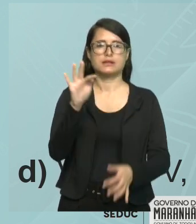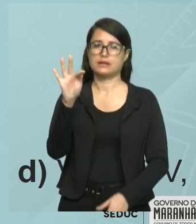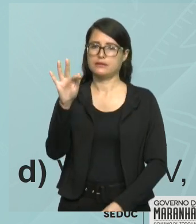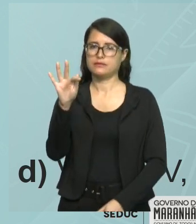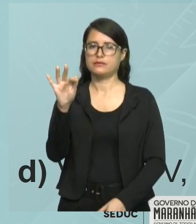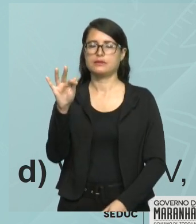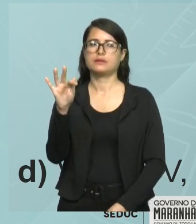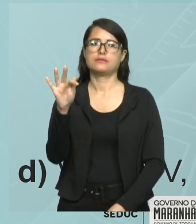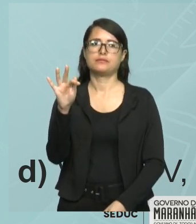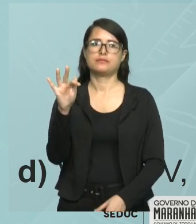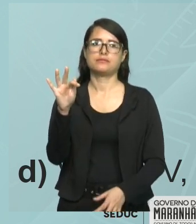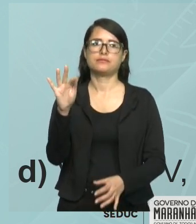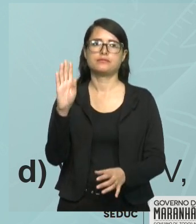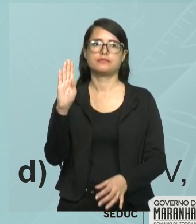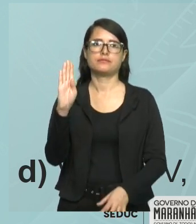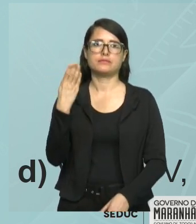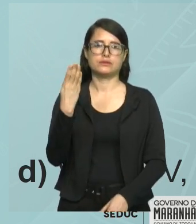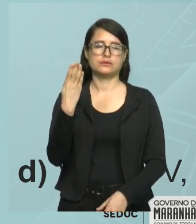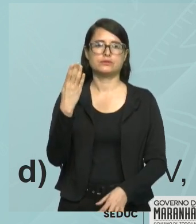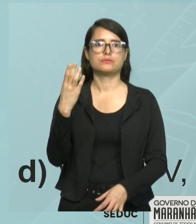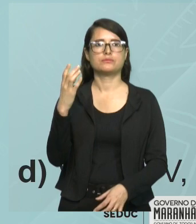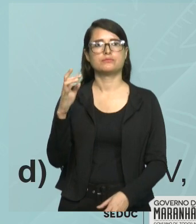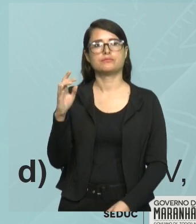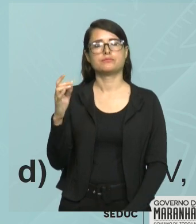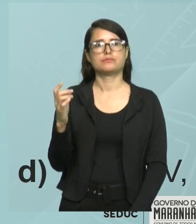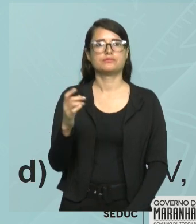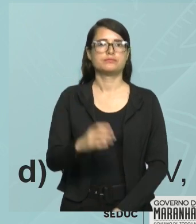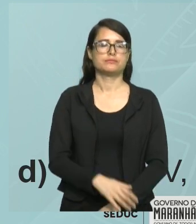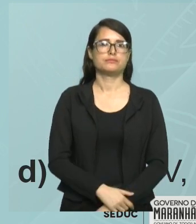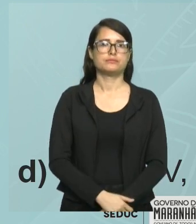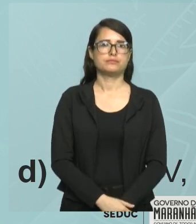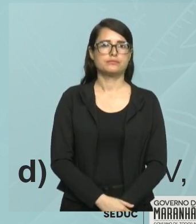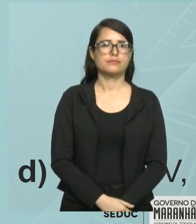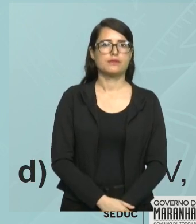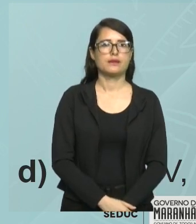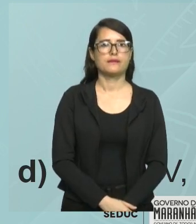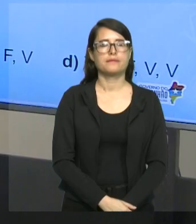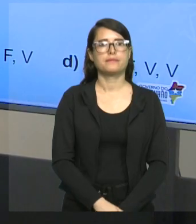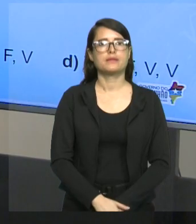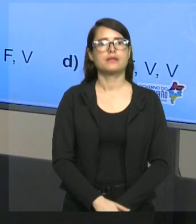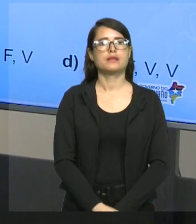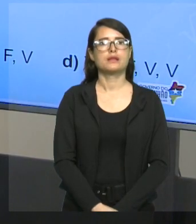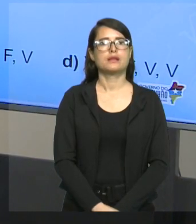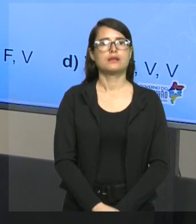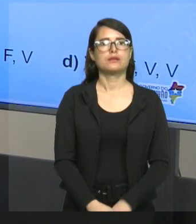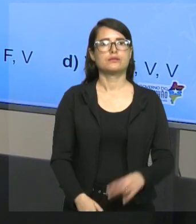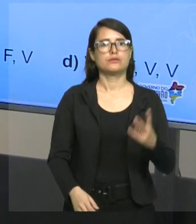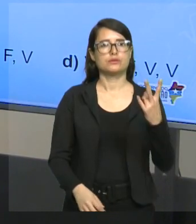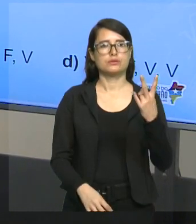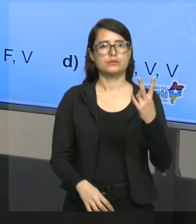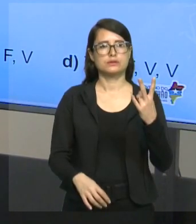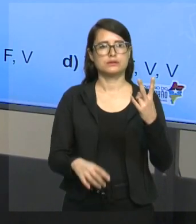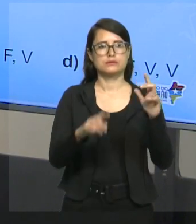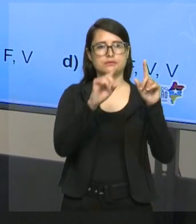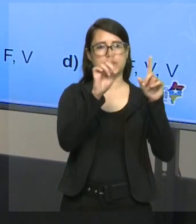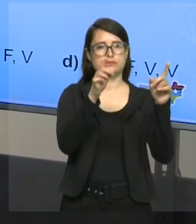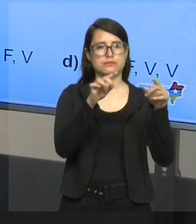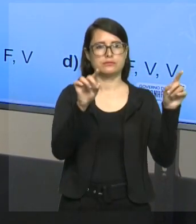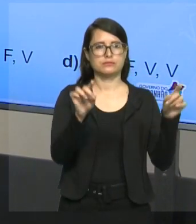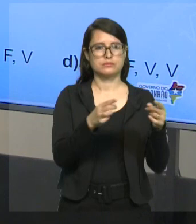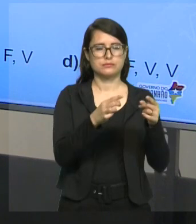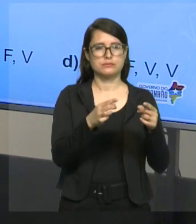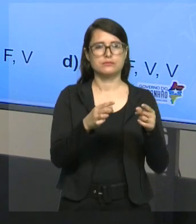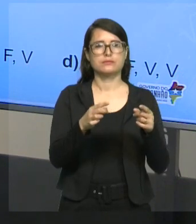F as falsas. Então, vamos lá. Eu tenho que dois entre chaves pertencem ao esse conjunto.